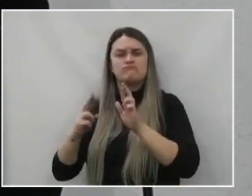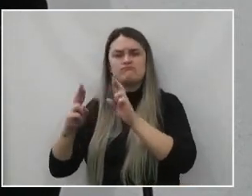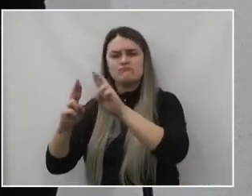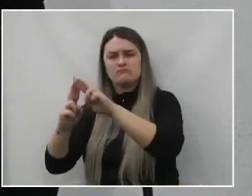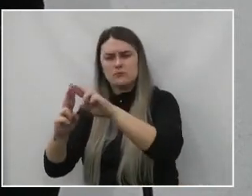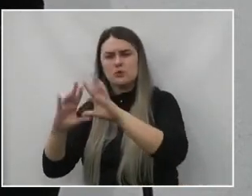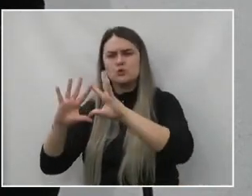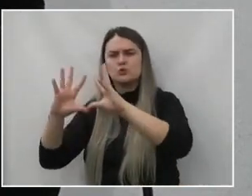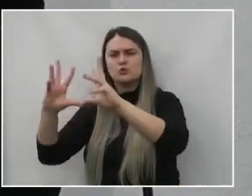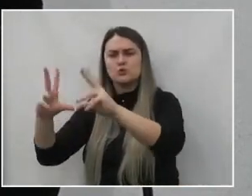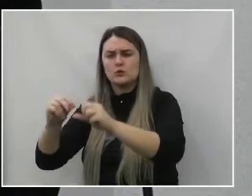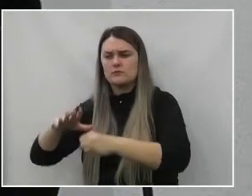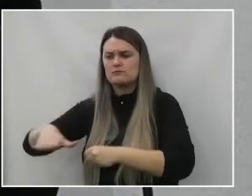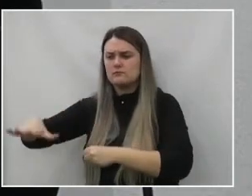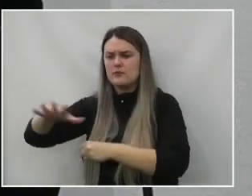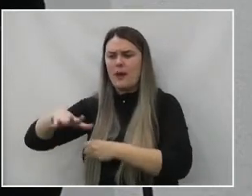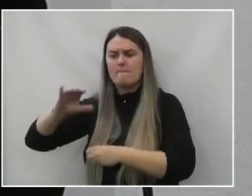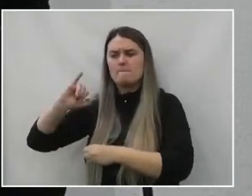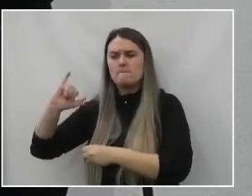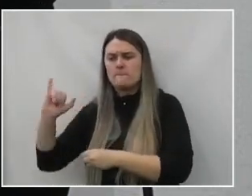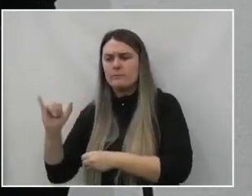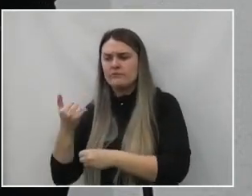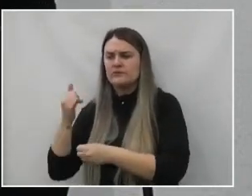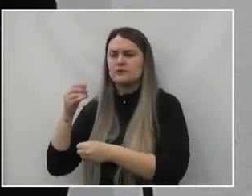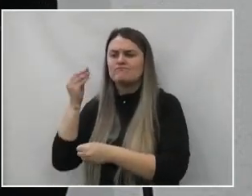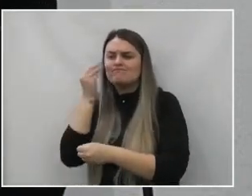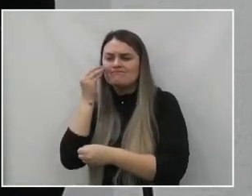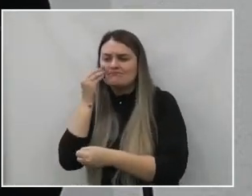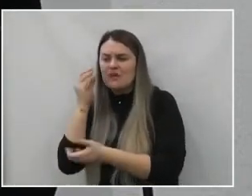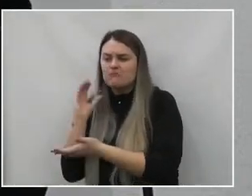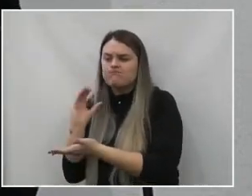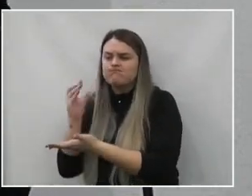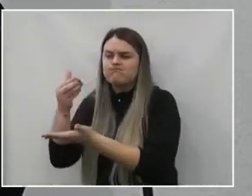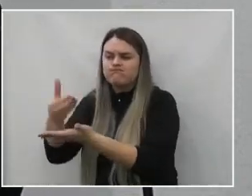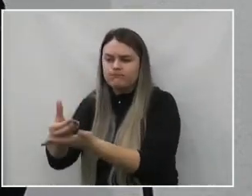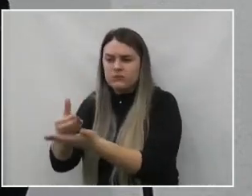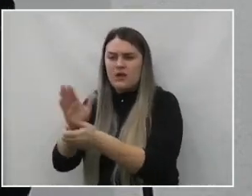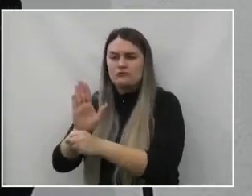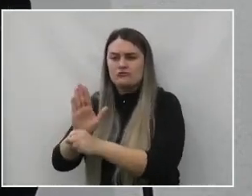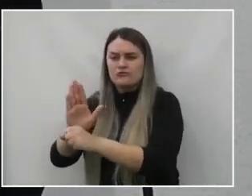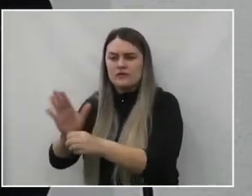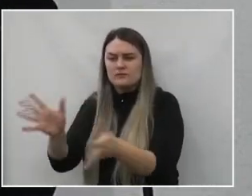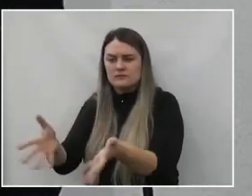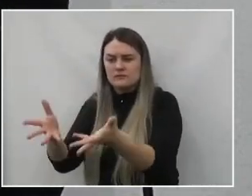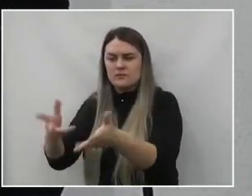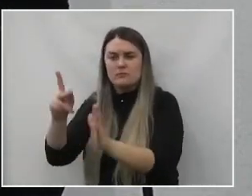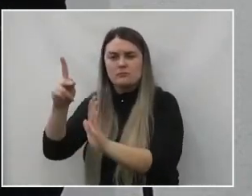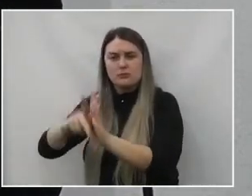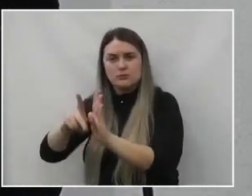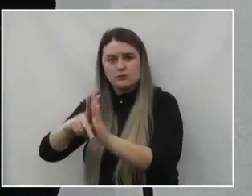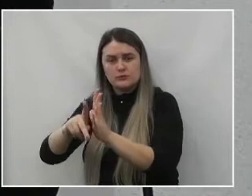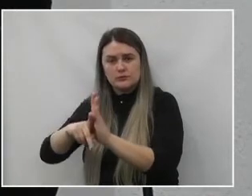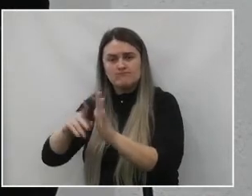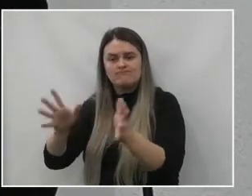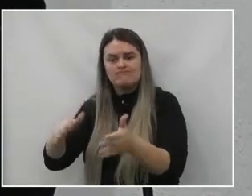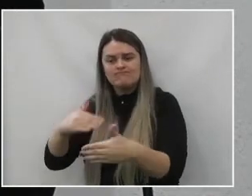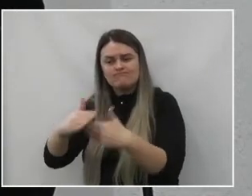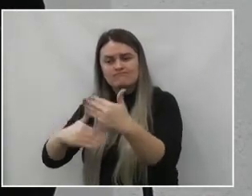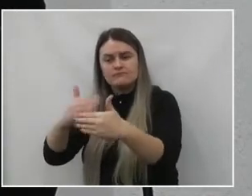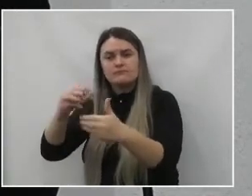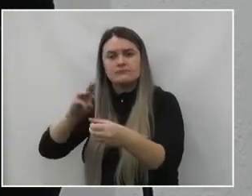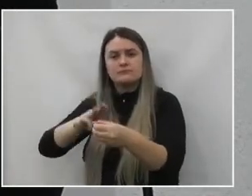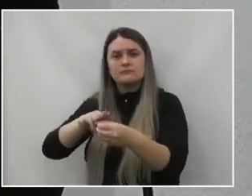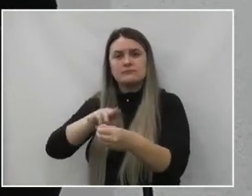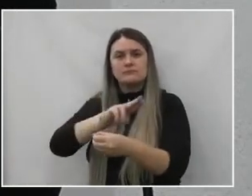região, trazendo benefícios e projetos ao alcance de União da Vitória e